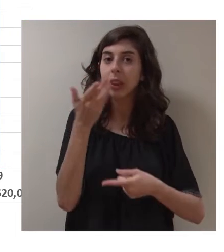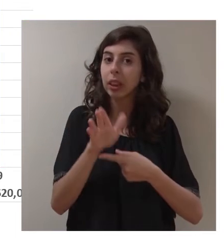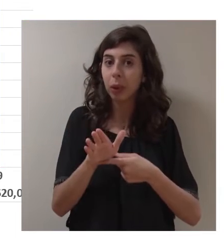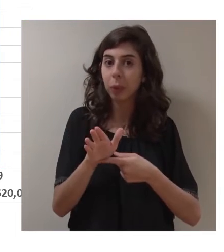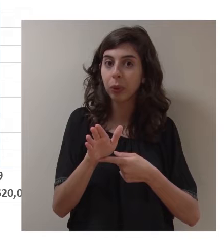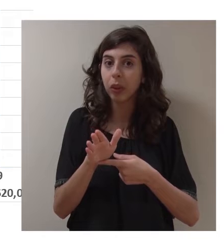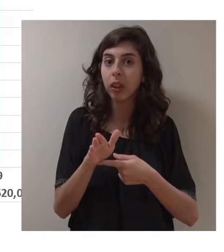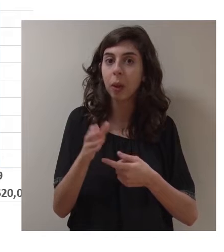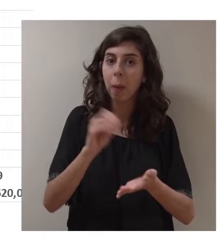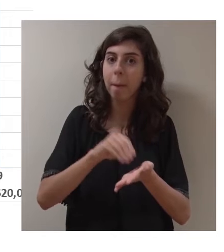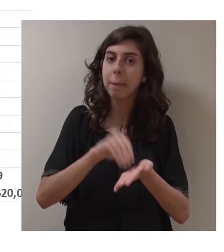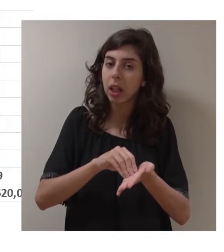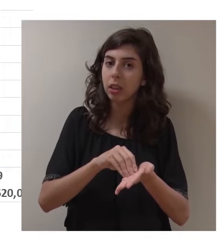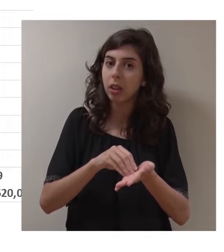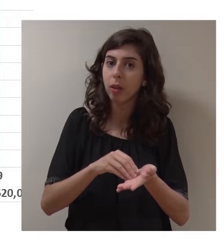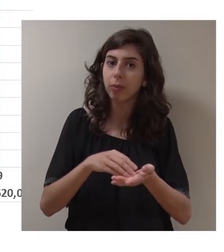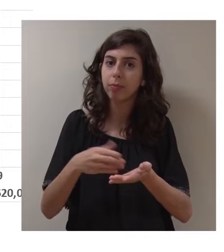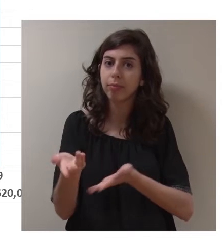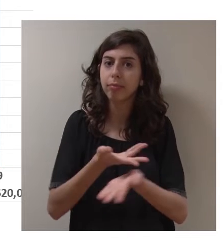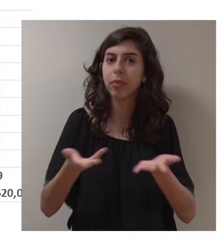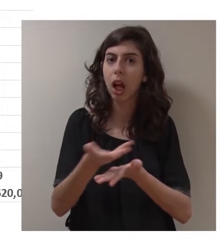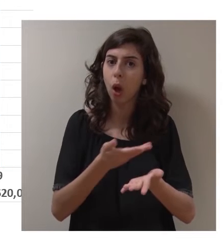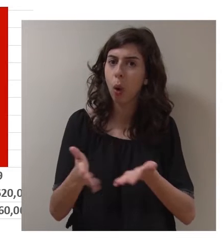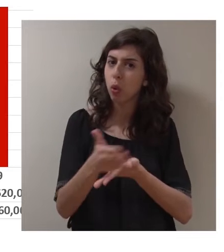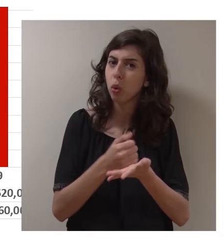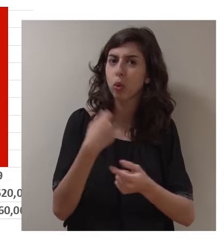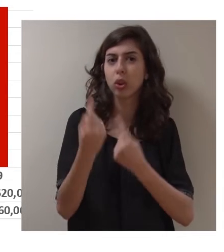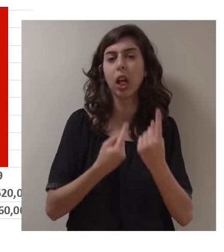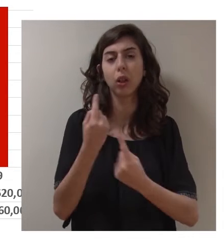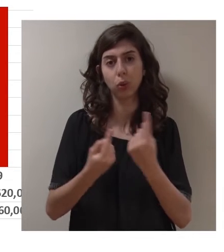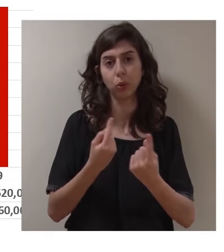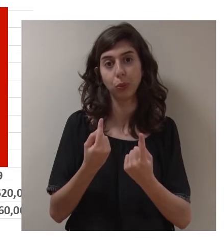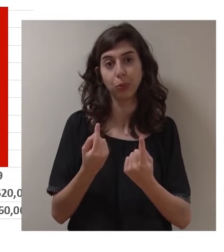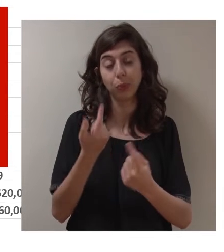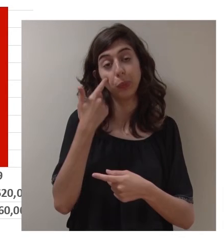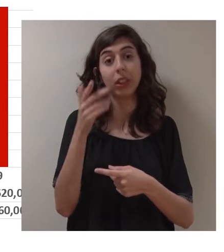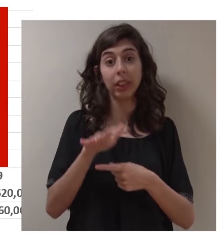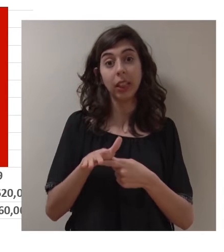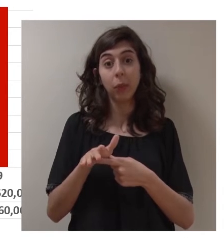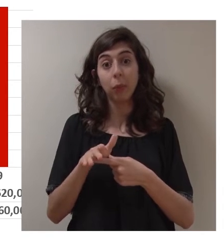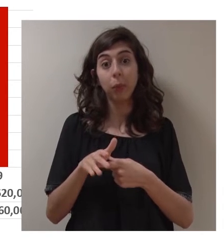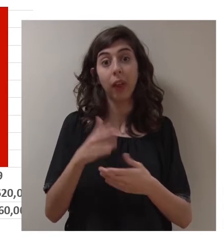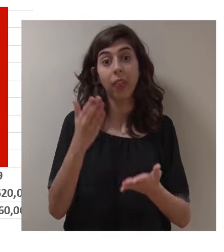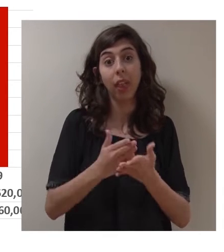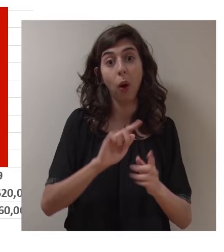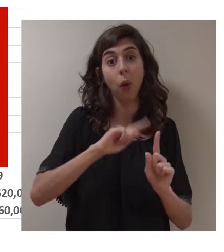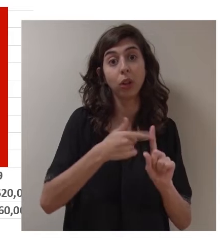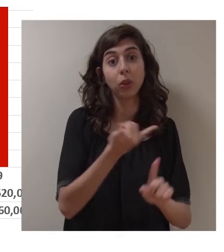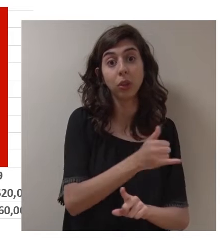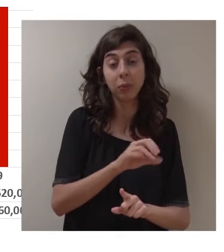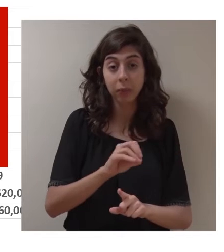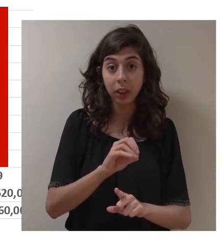dava apenas um exemplo. A poupança gera-se com alguns recursos que deixámos de despender. Por exemplo, até